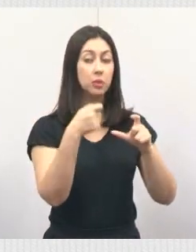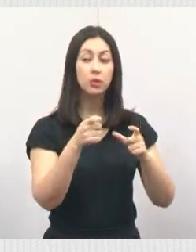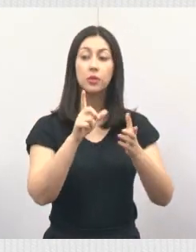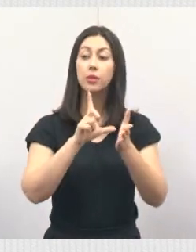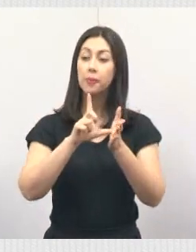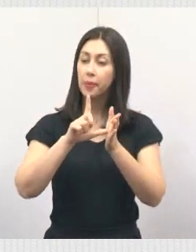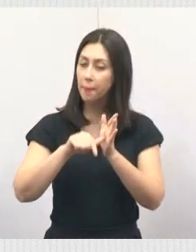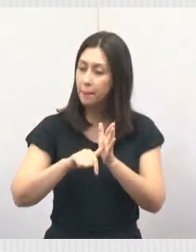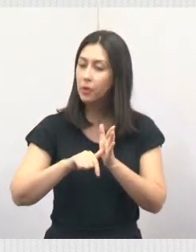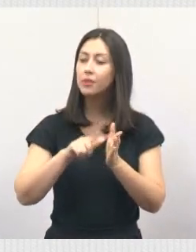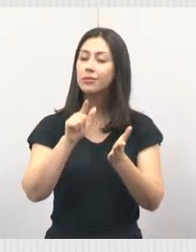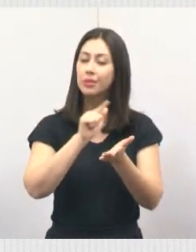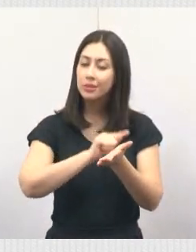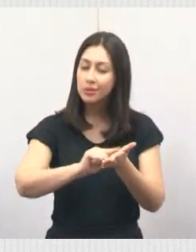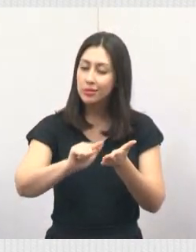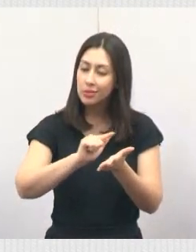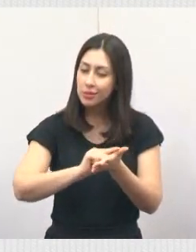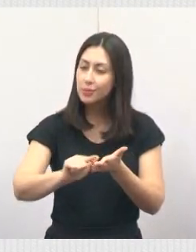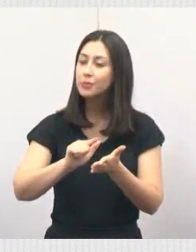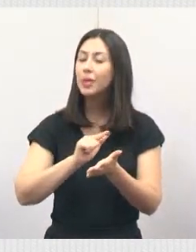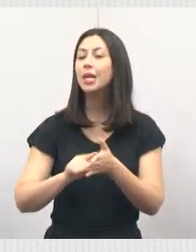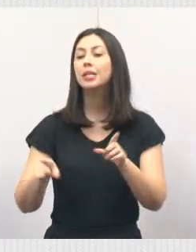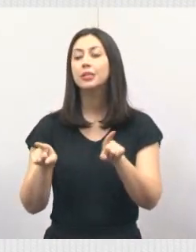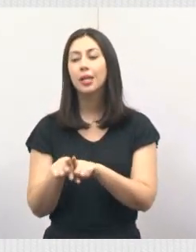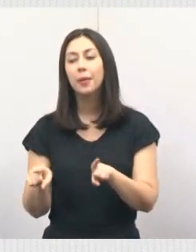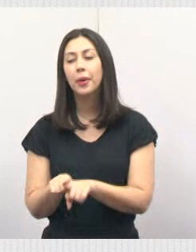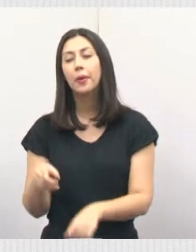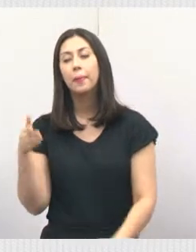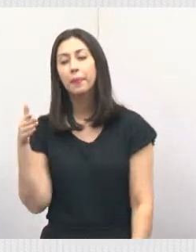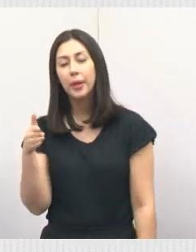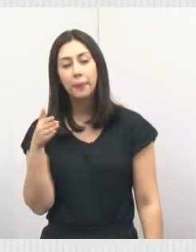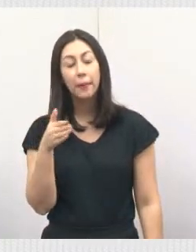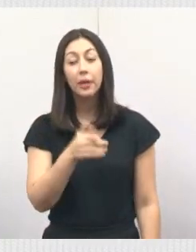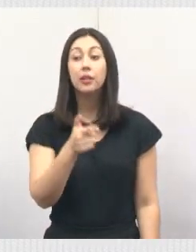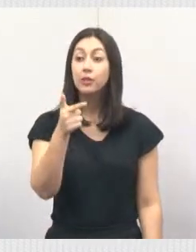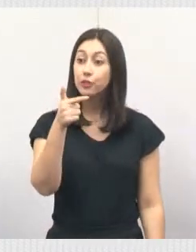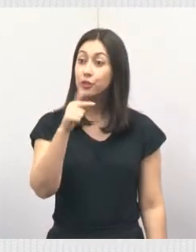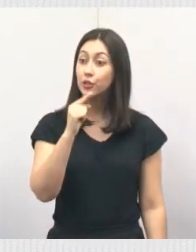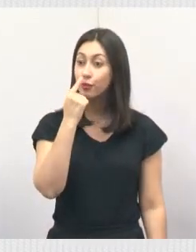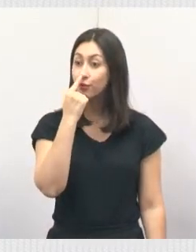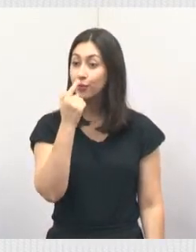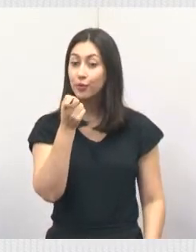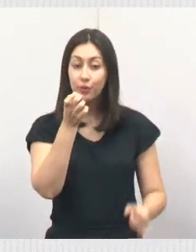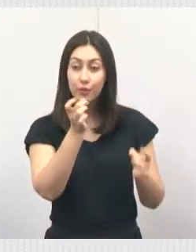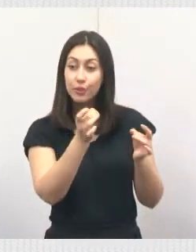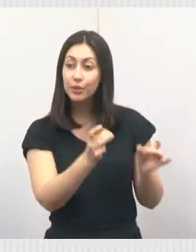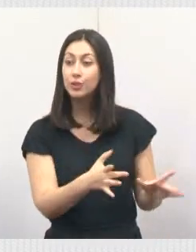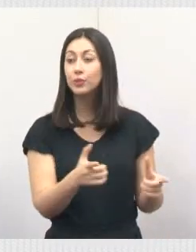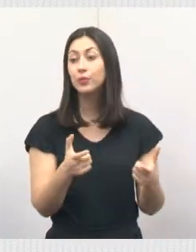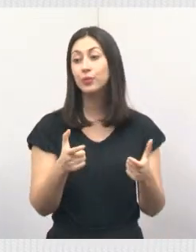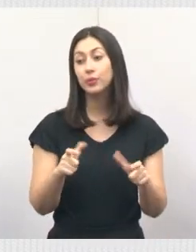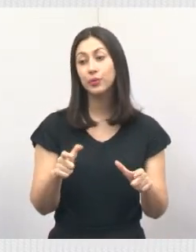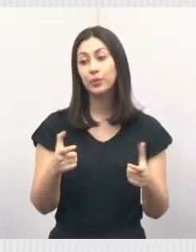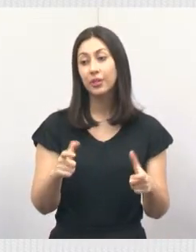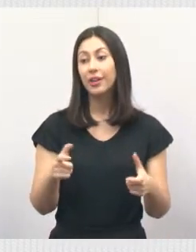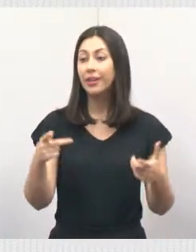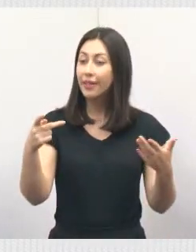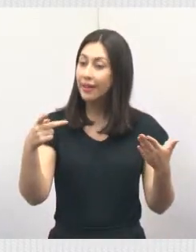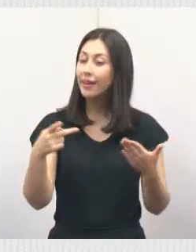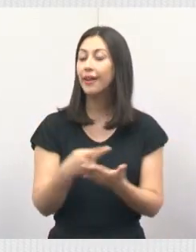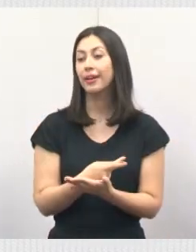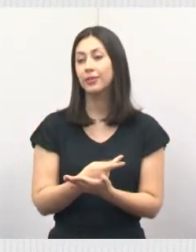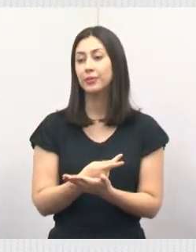trabalho do meio ambiente, de casa em casa, novamente o lixo sendo desprezado na